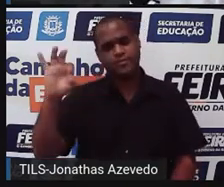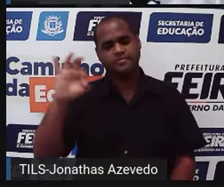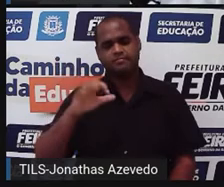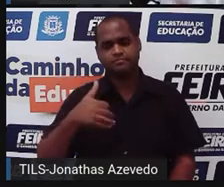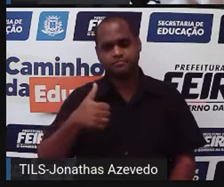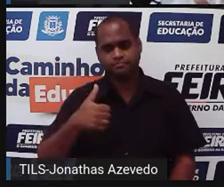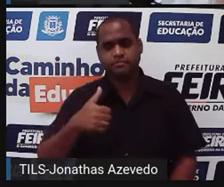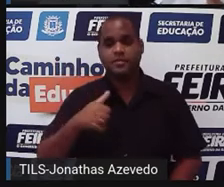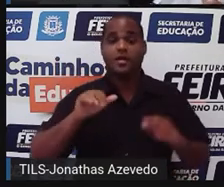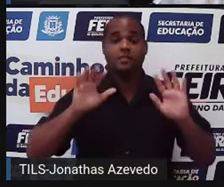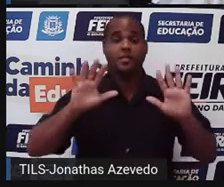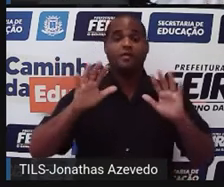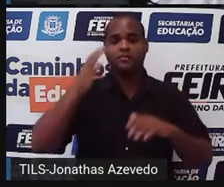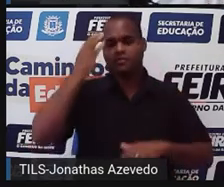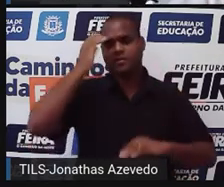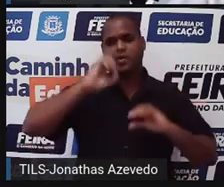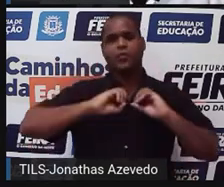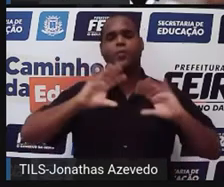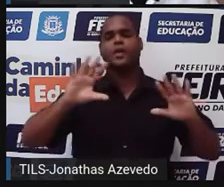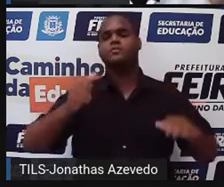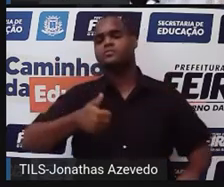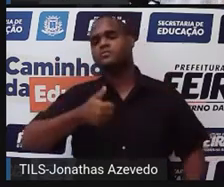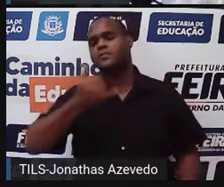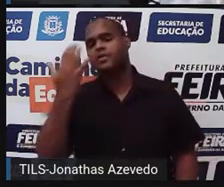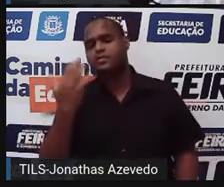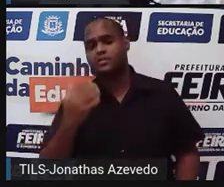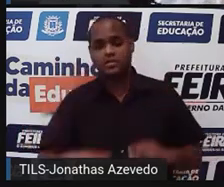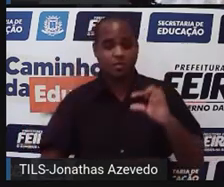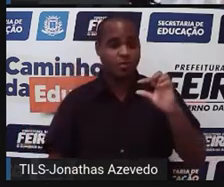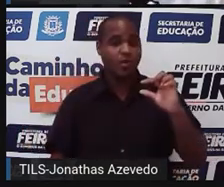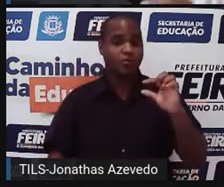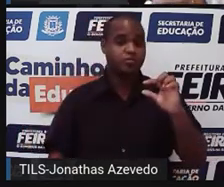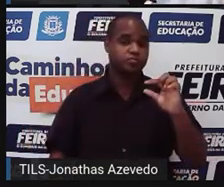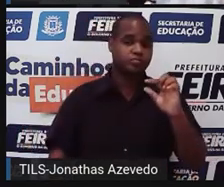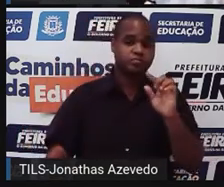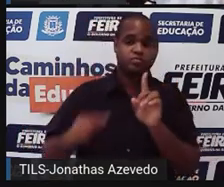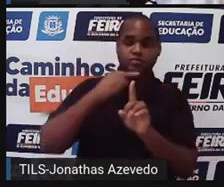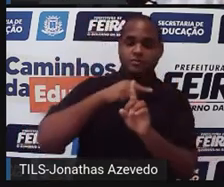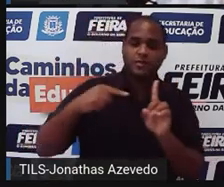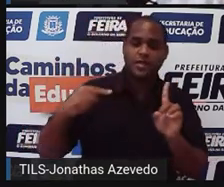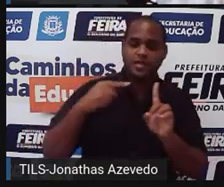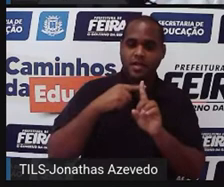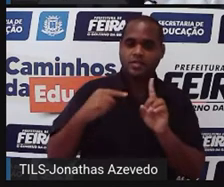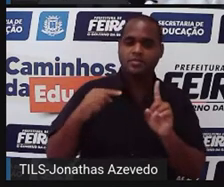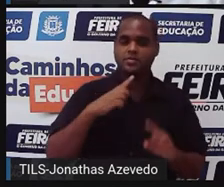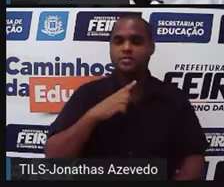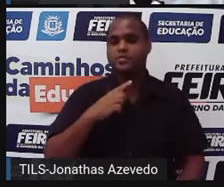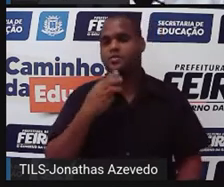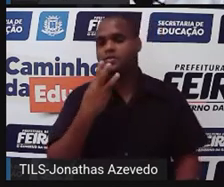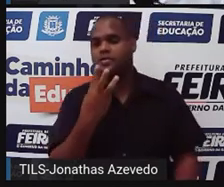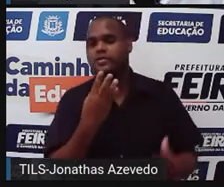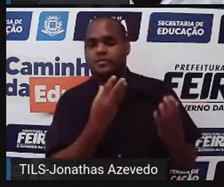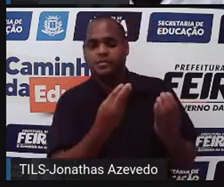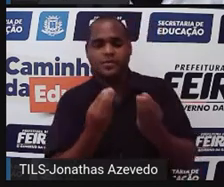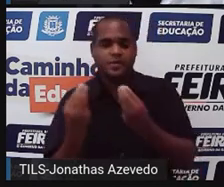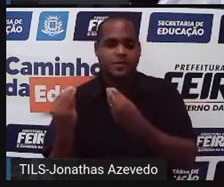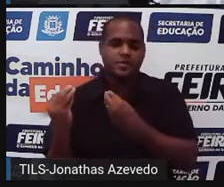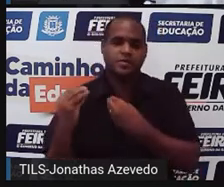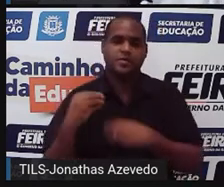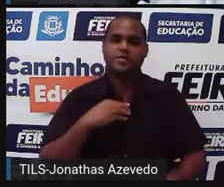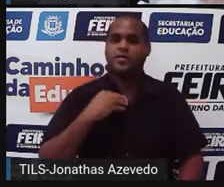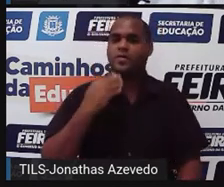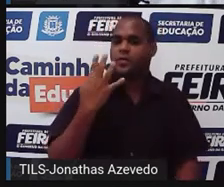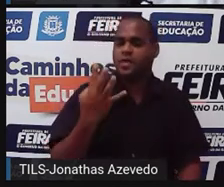Mas, entendeu quanto? Entendeu pouco pra um, dois pra metade, três pra